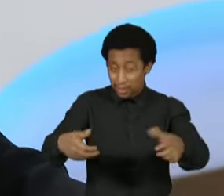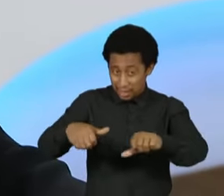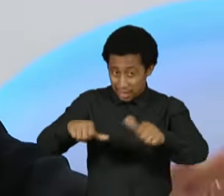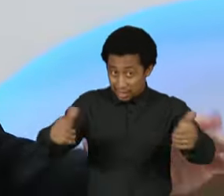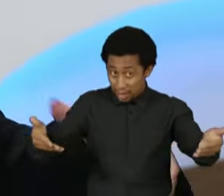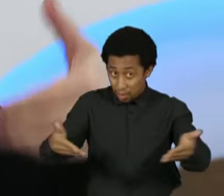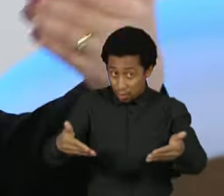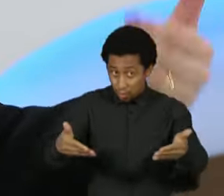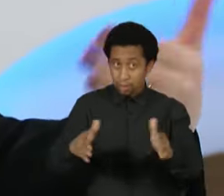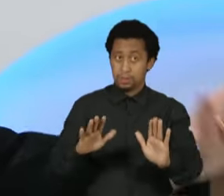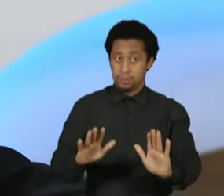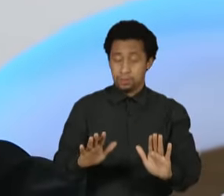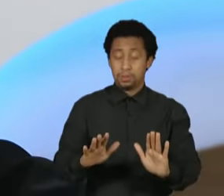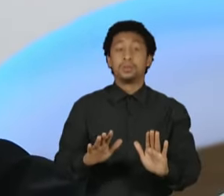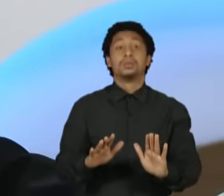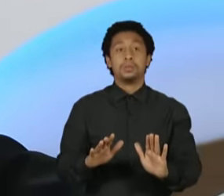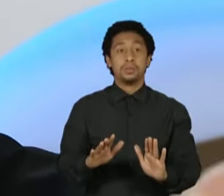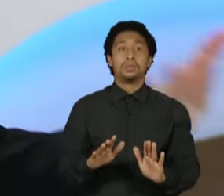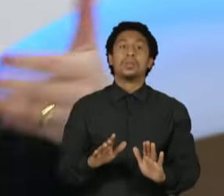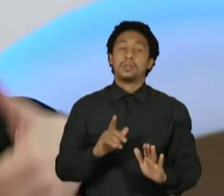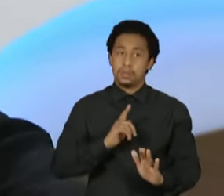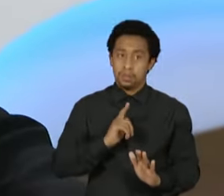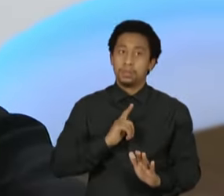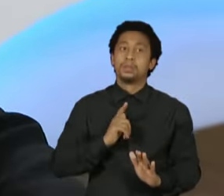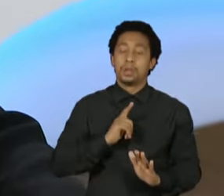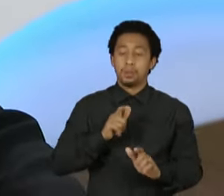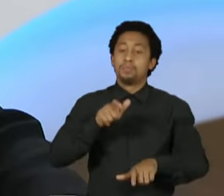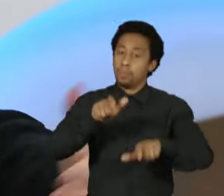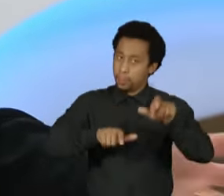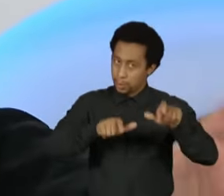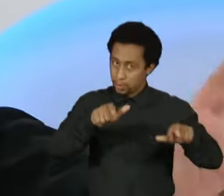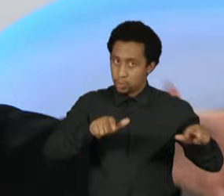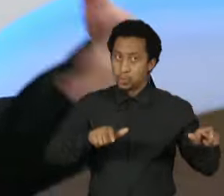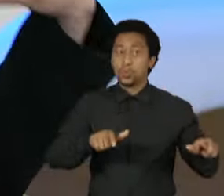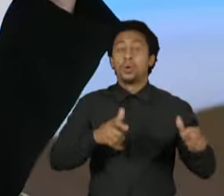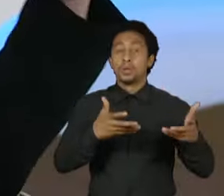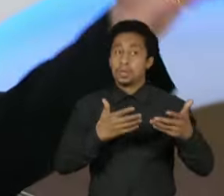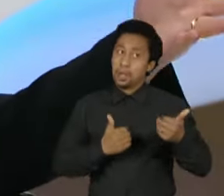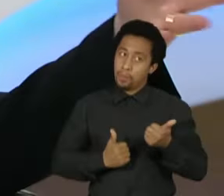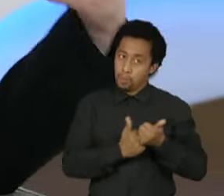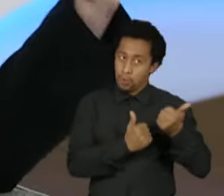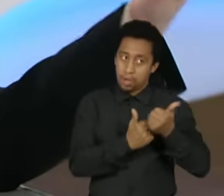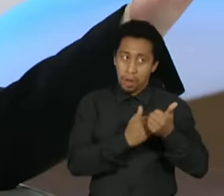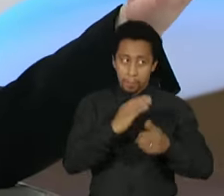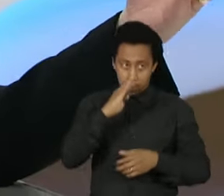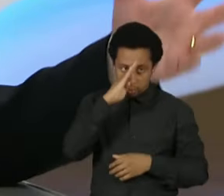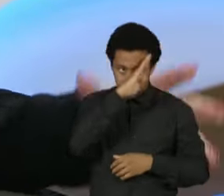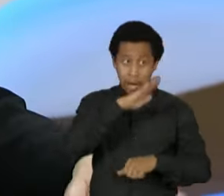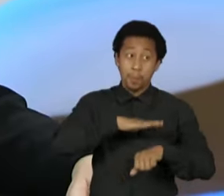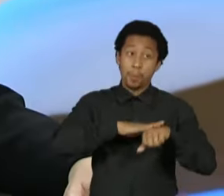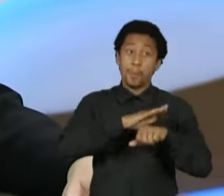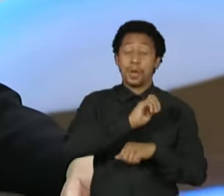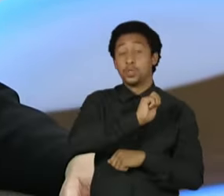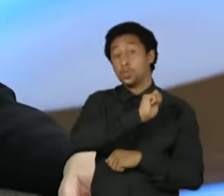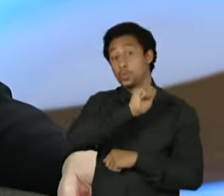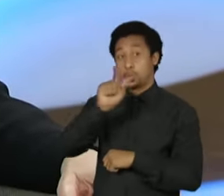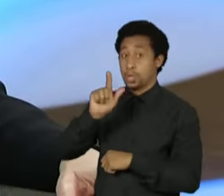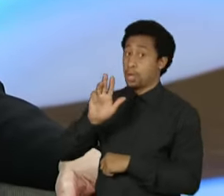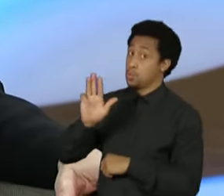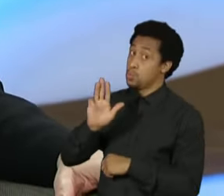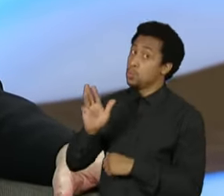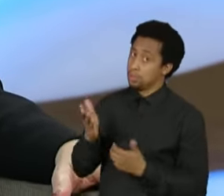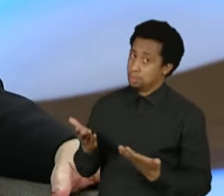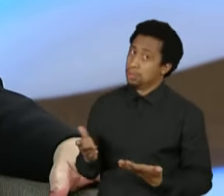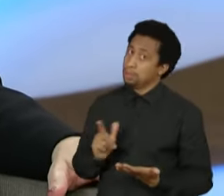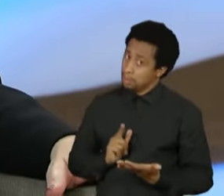passado, nós temos muito mais integrantes que tenderiam a apoiar Bolsonaro do que Lula. Isso é passado, mas aconteceu. É que aqueles que